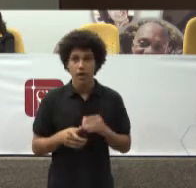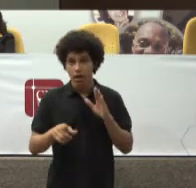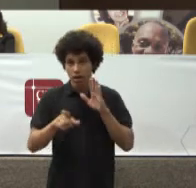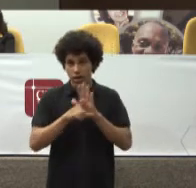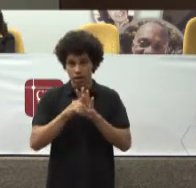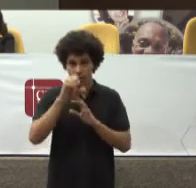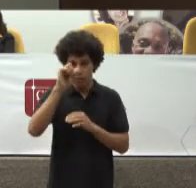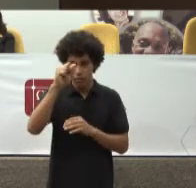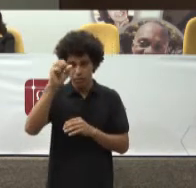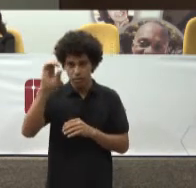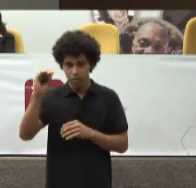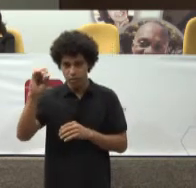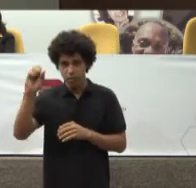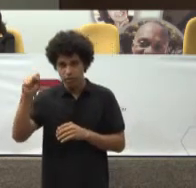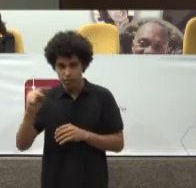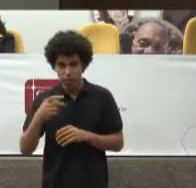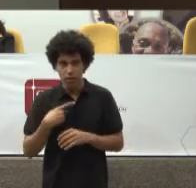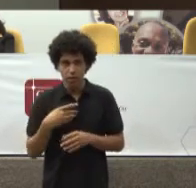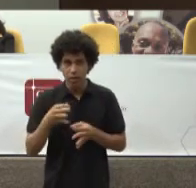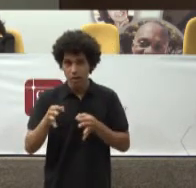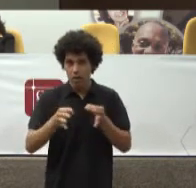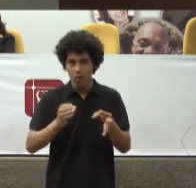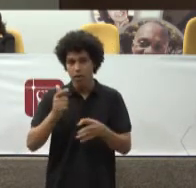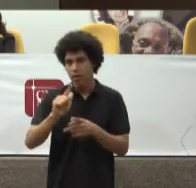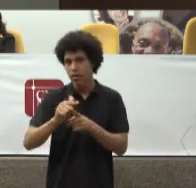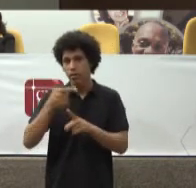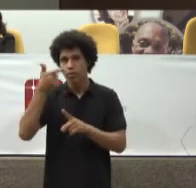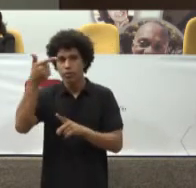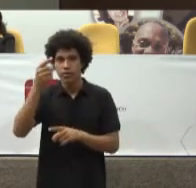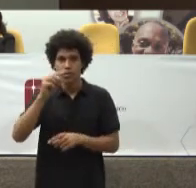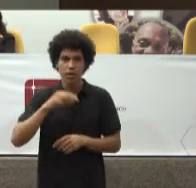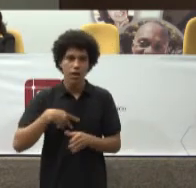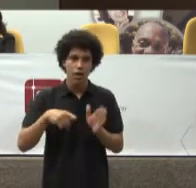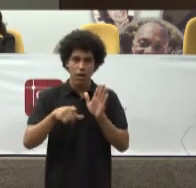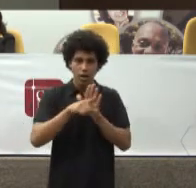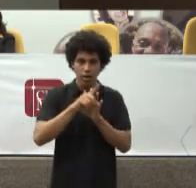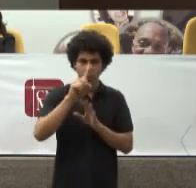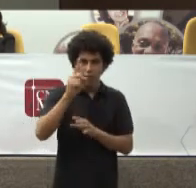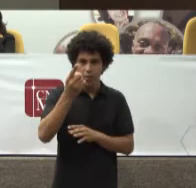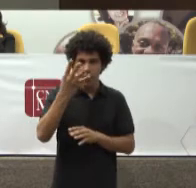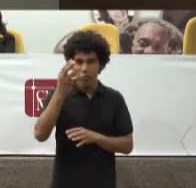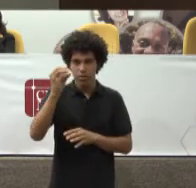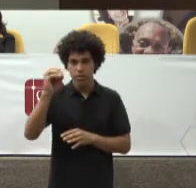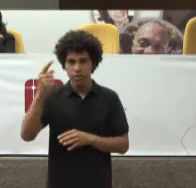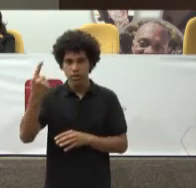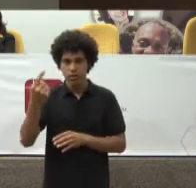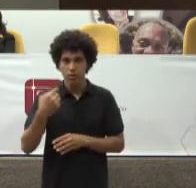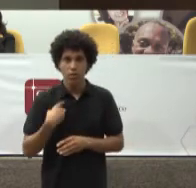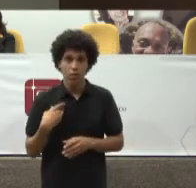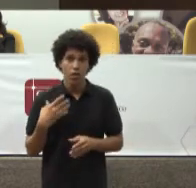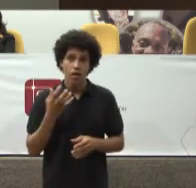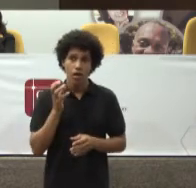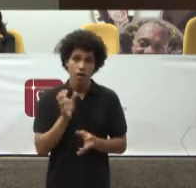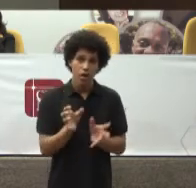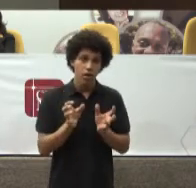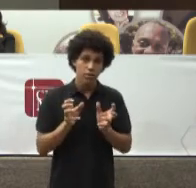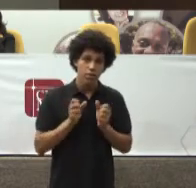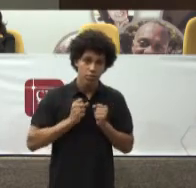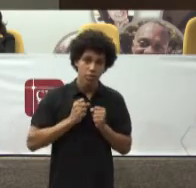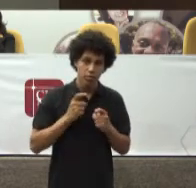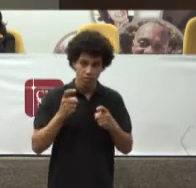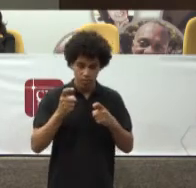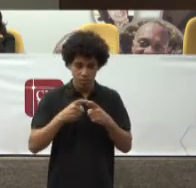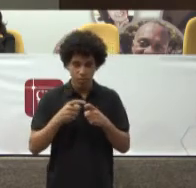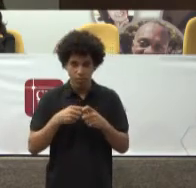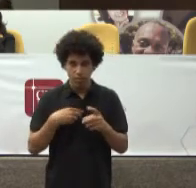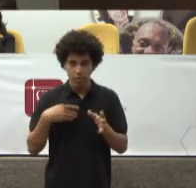Modificada depois Pela lei 12.401 Adotou a medicina Baseada em evidência Como um